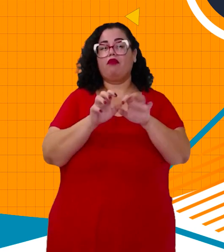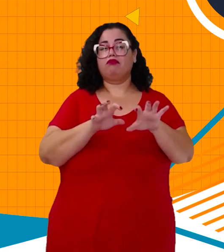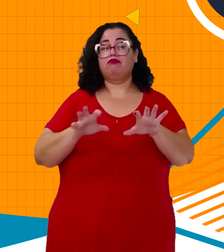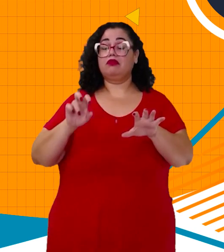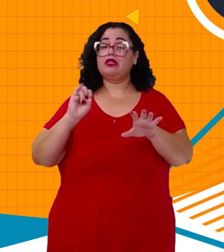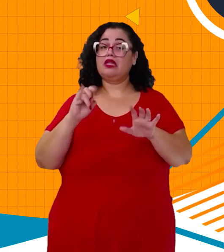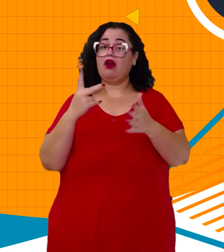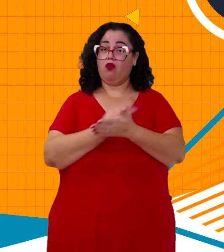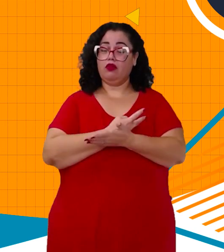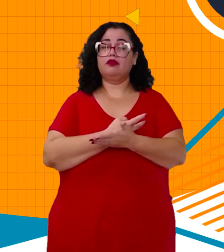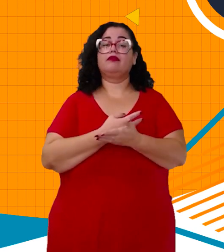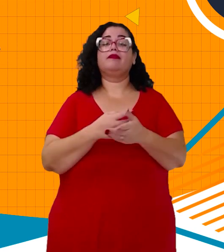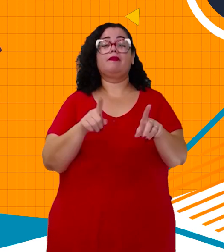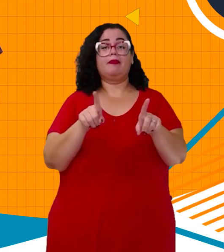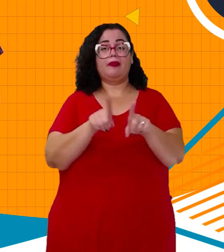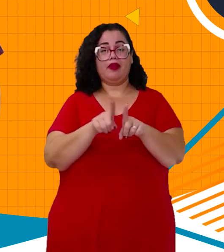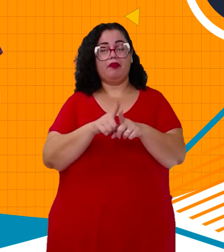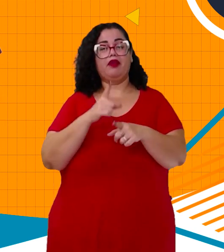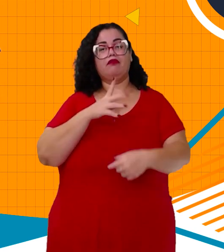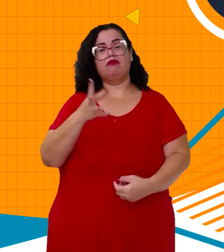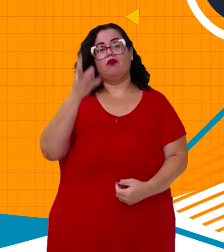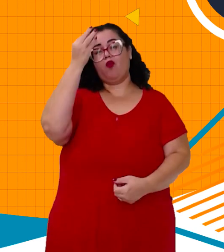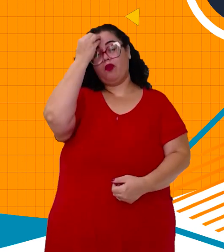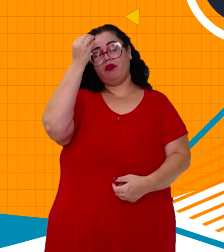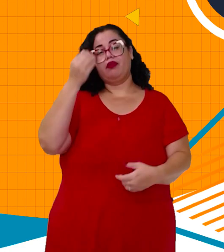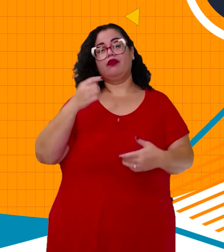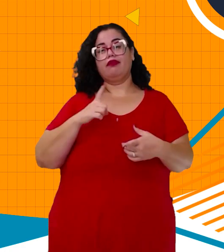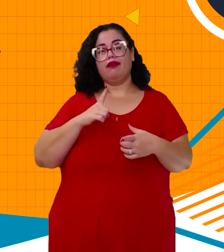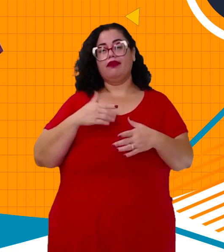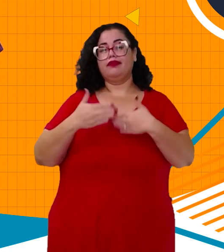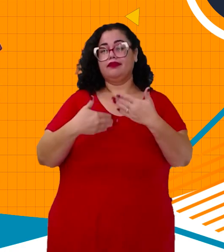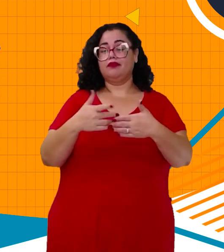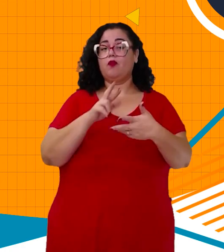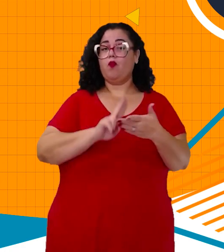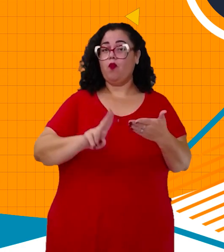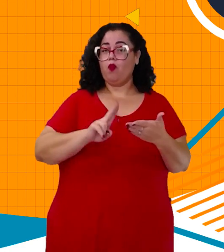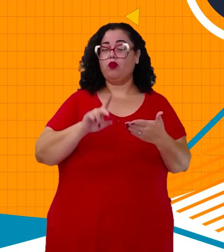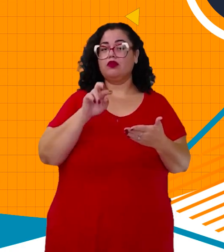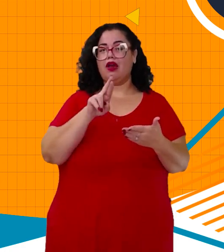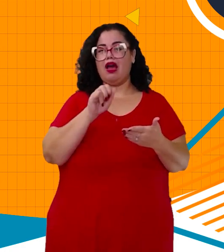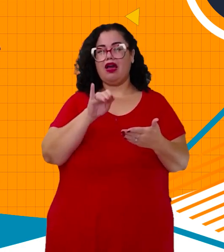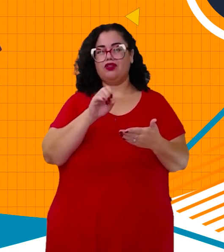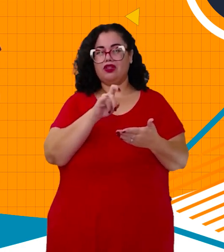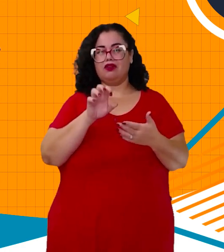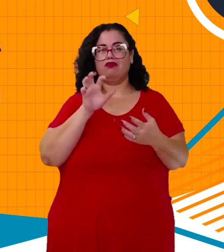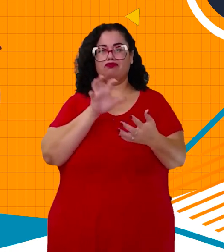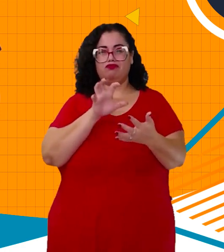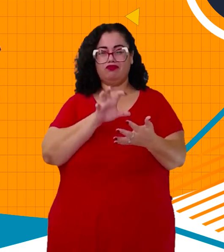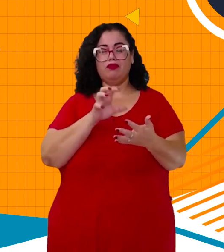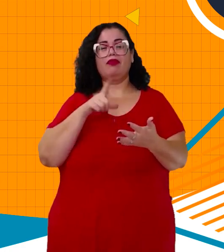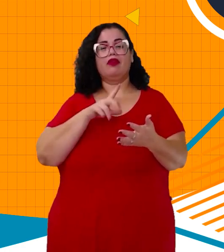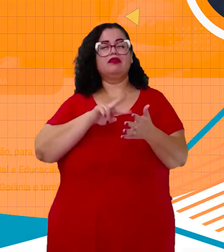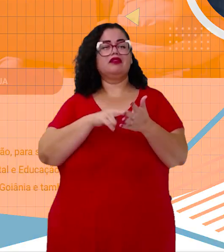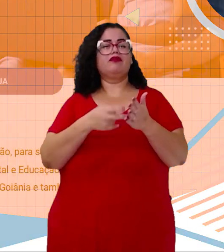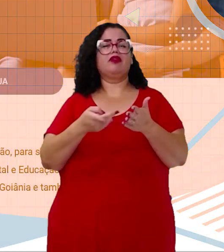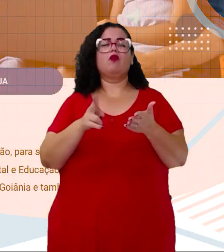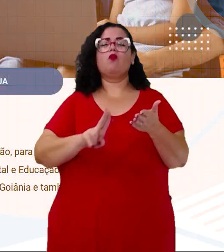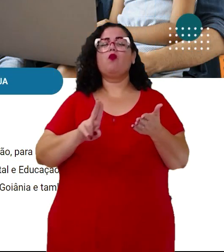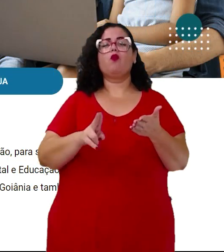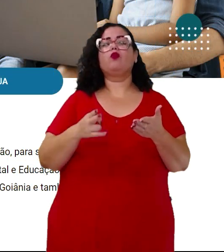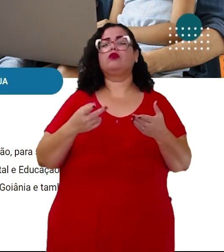extremos, e também para compreender que certas aplicações das radiações têm um significativo